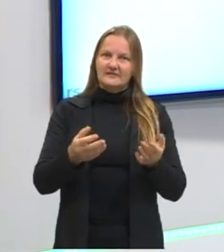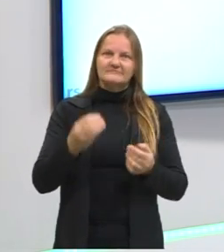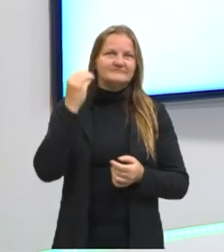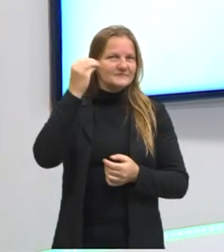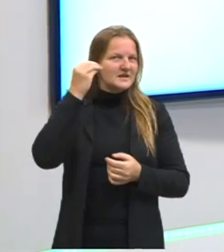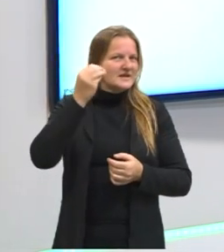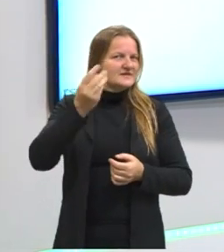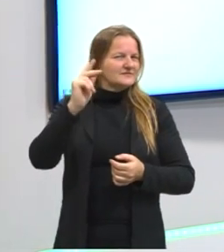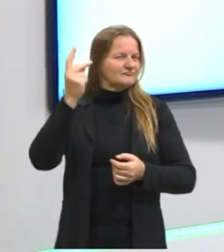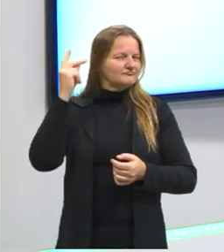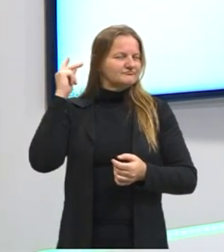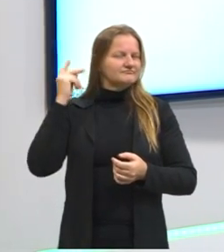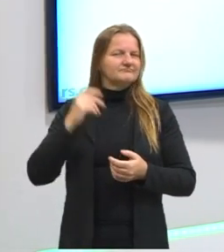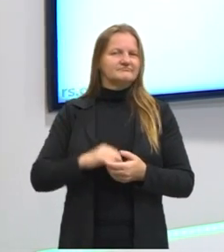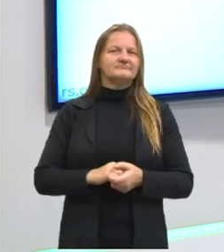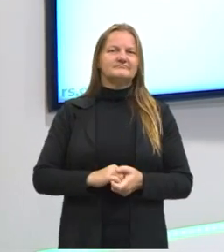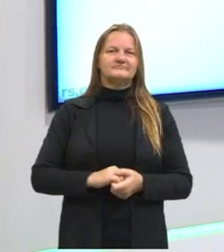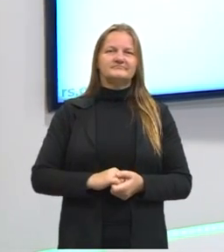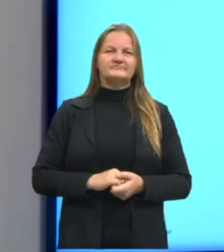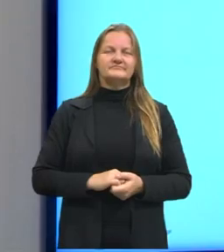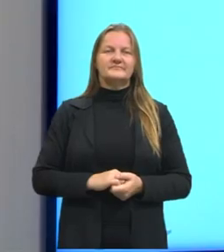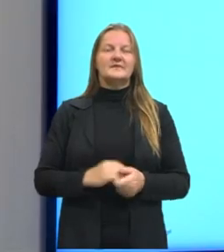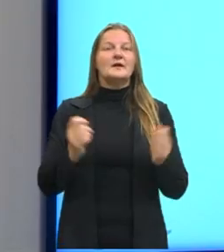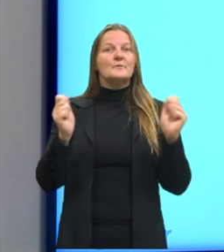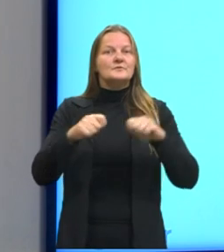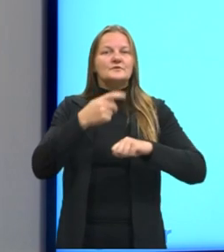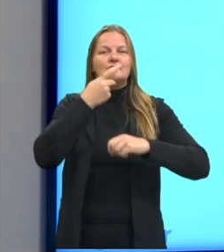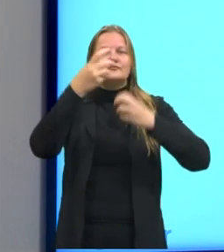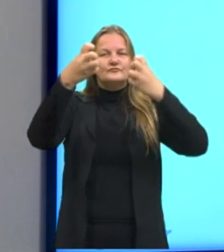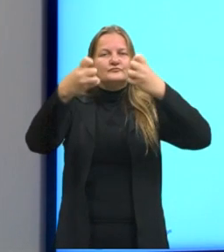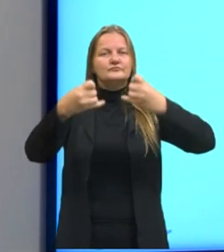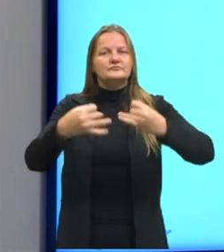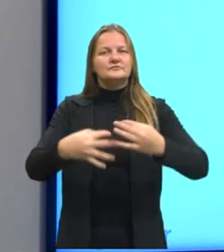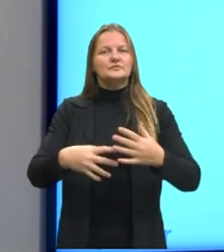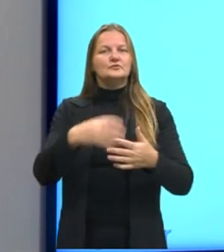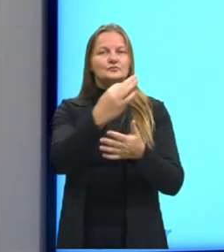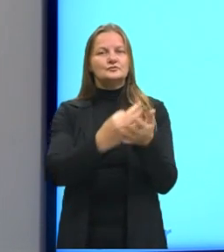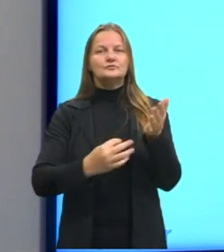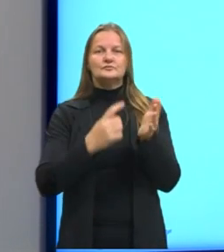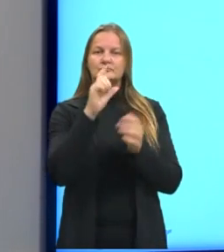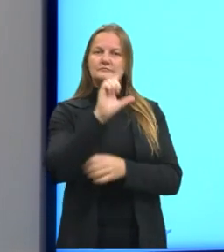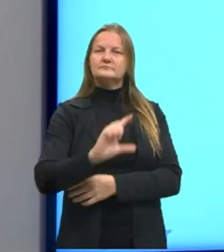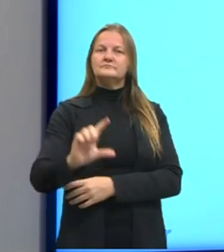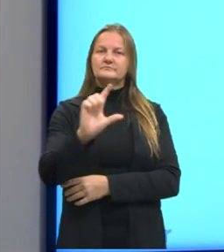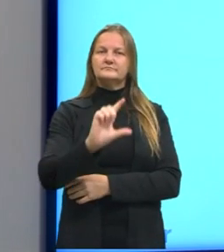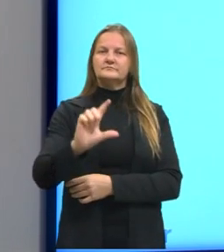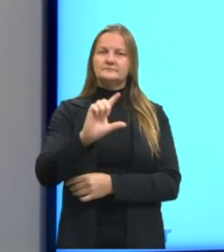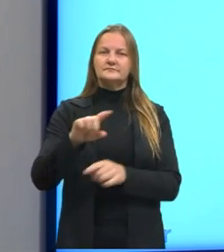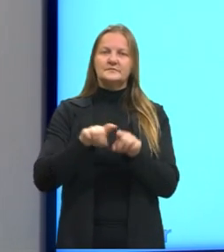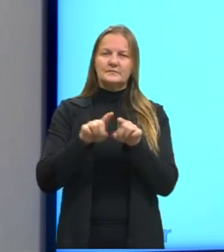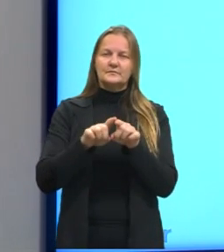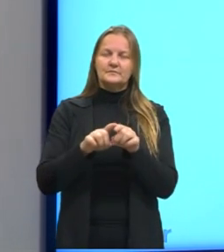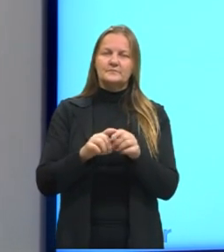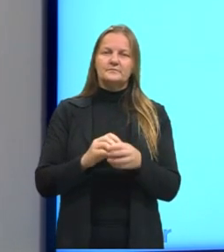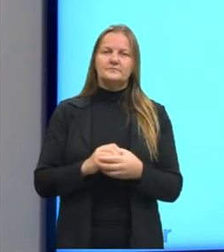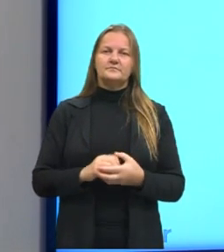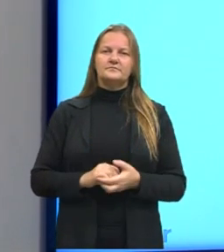Outra coisa interessante que é possível falar sobre o texto literário, dentro da